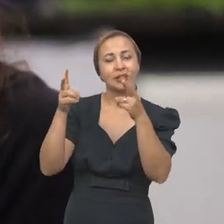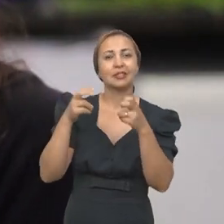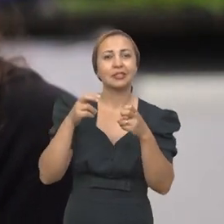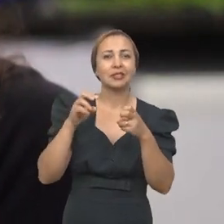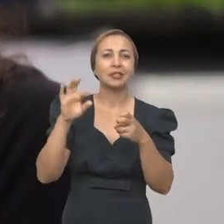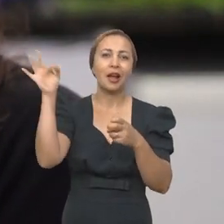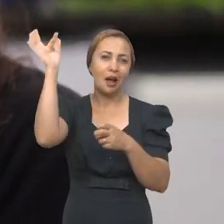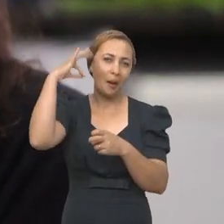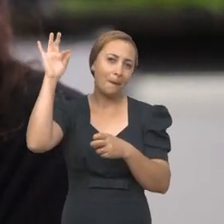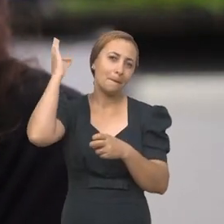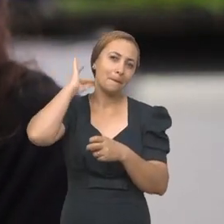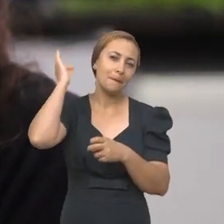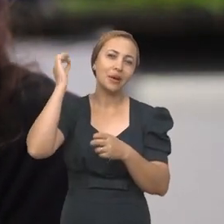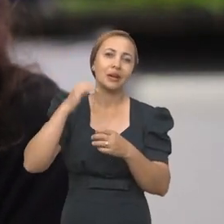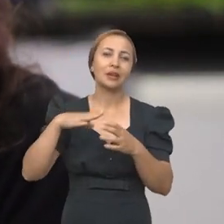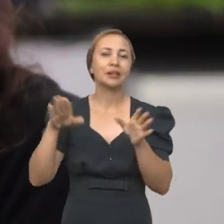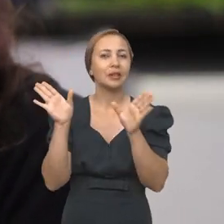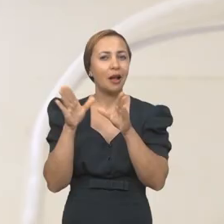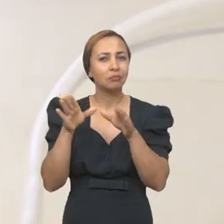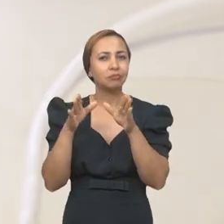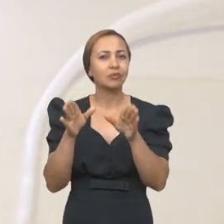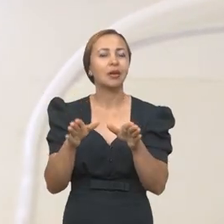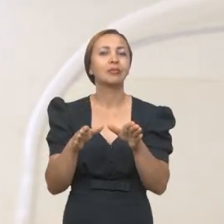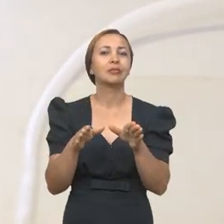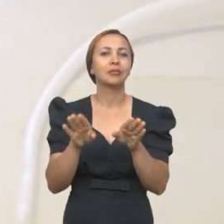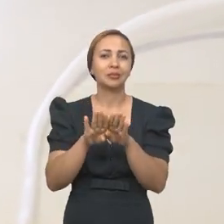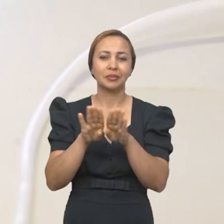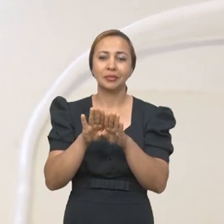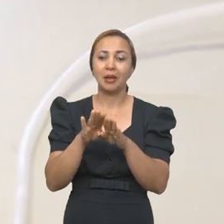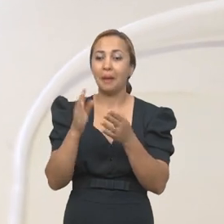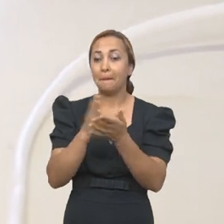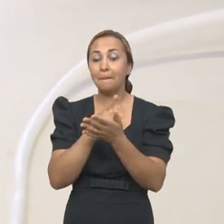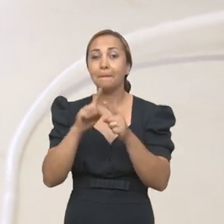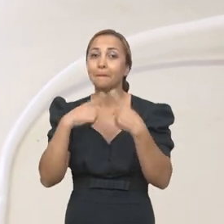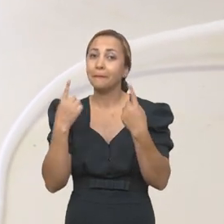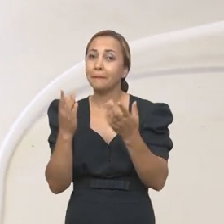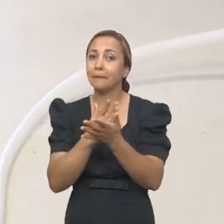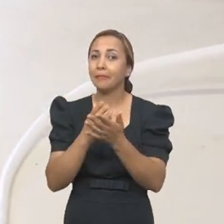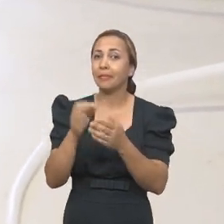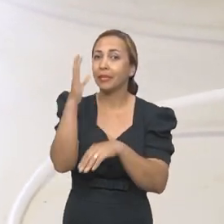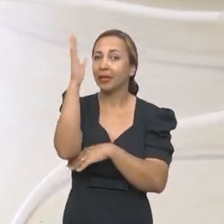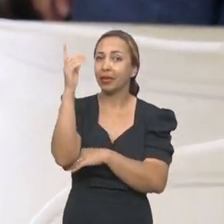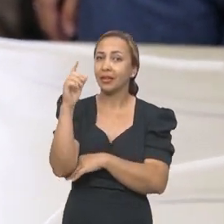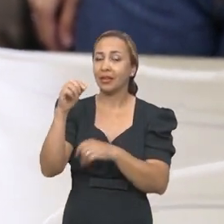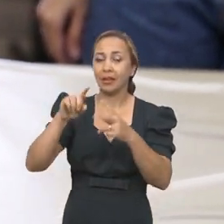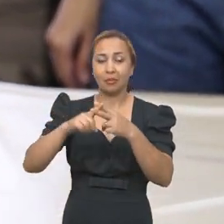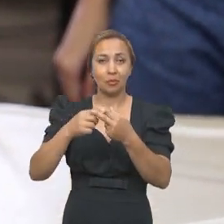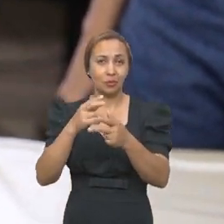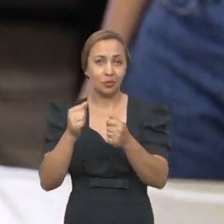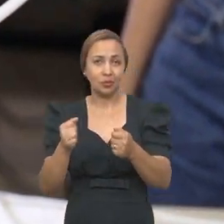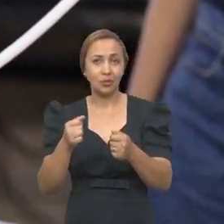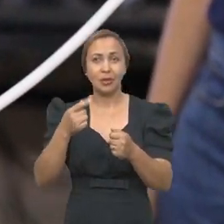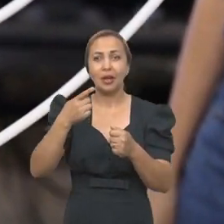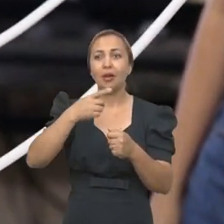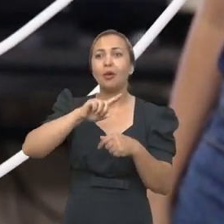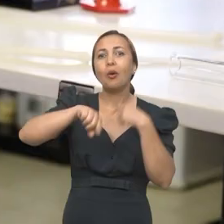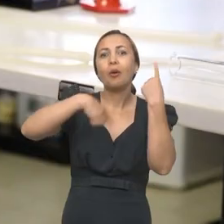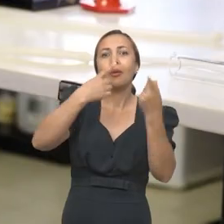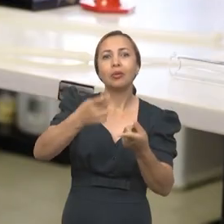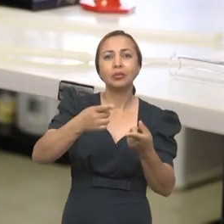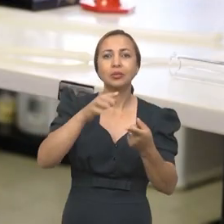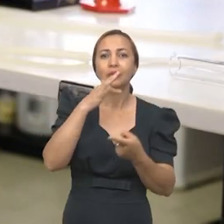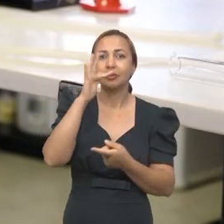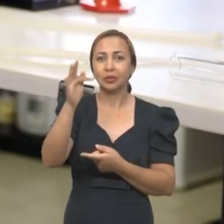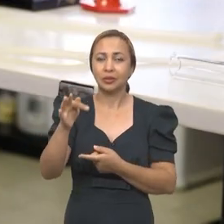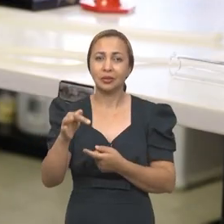os polinizadores, as abelhas, as borboletas, mas algumas plantas, elas produzem esse néctar extra floral,